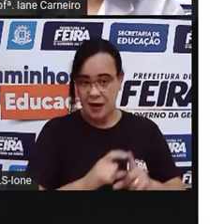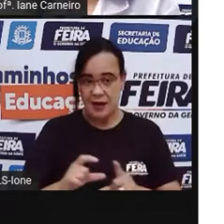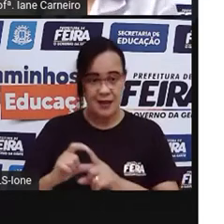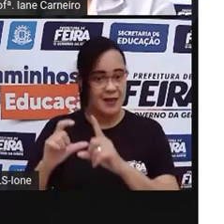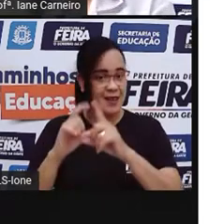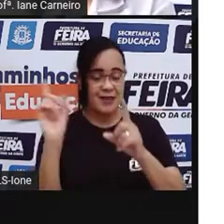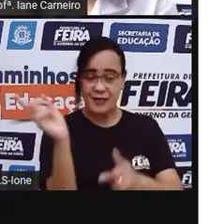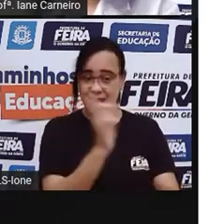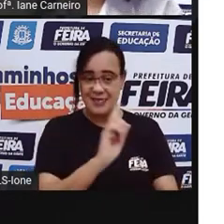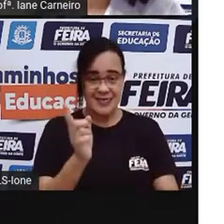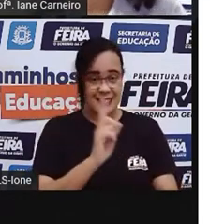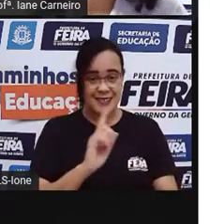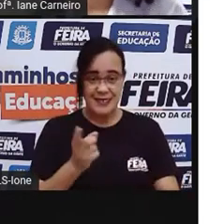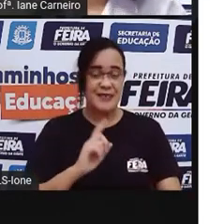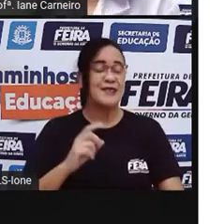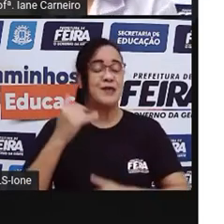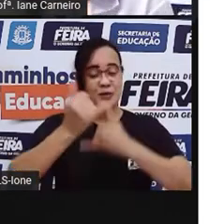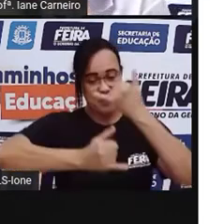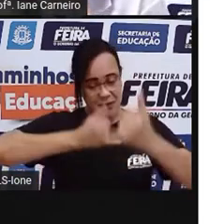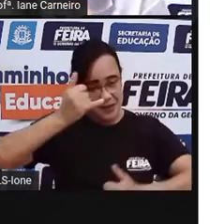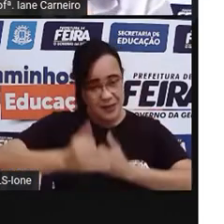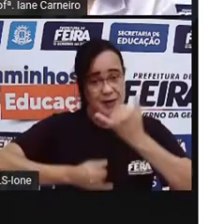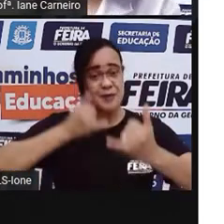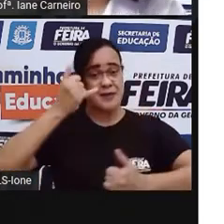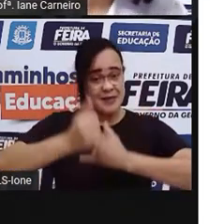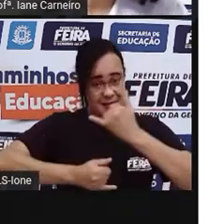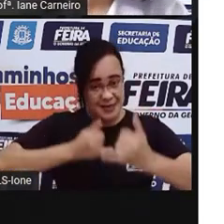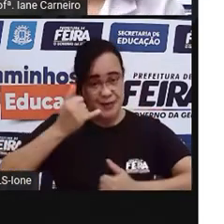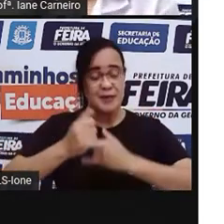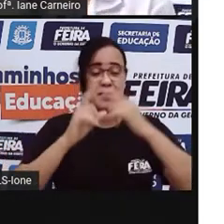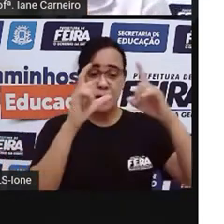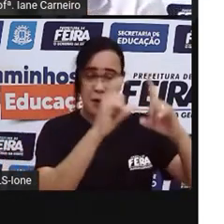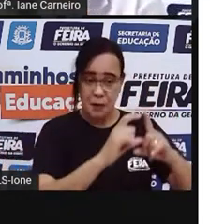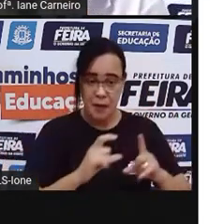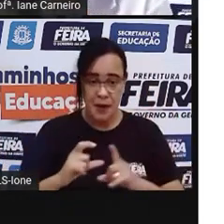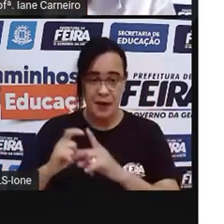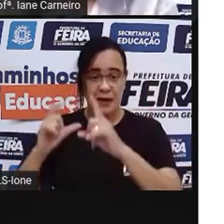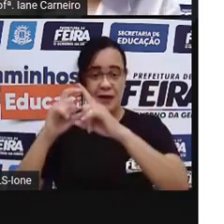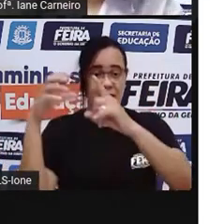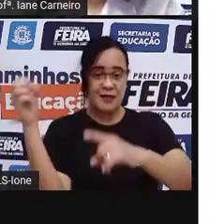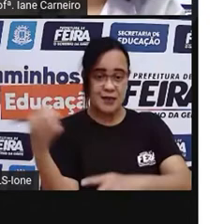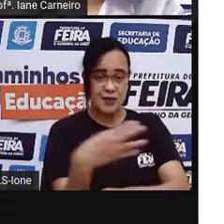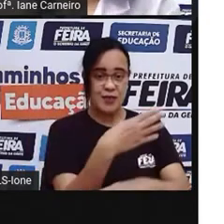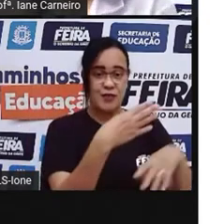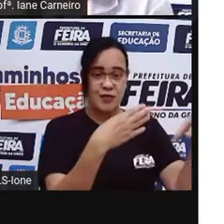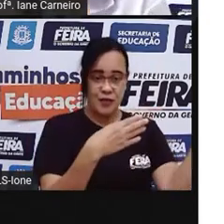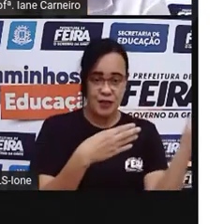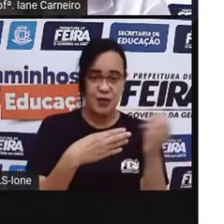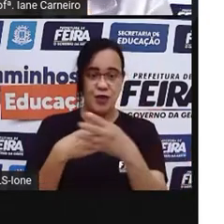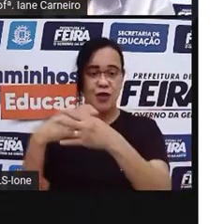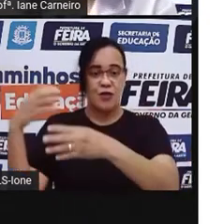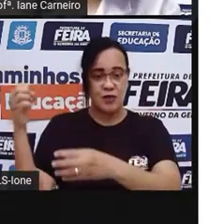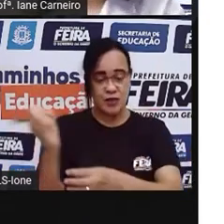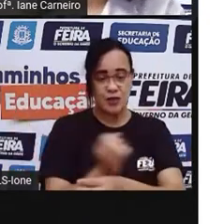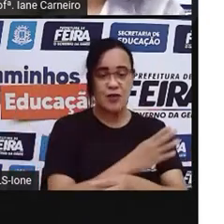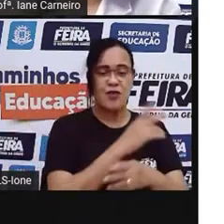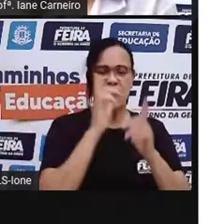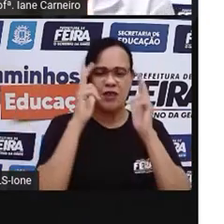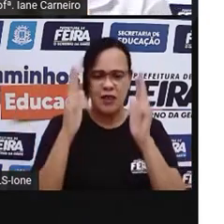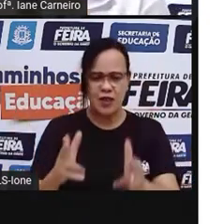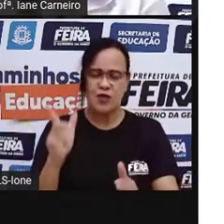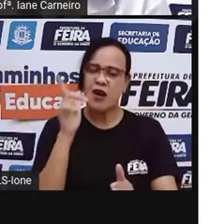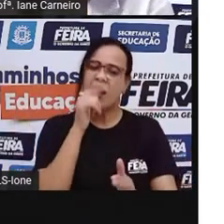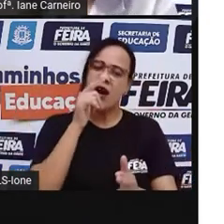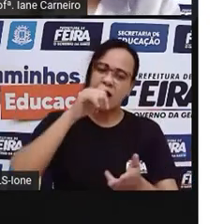se brinca com elas Mais novas ficam Como a água do rio Que é água sempre nova